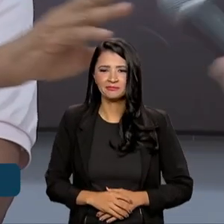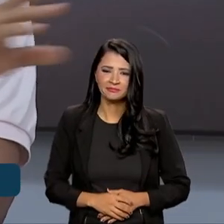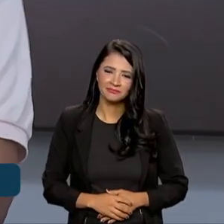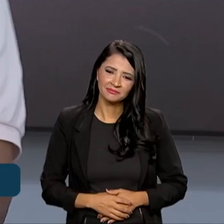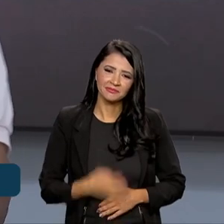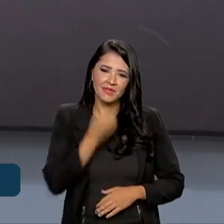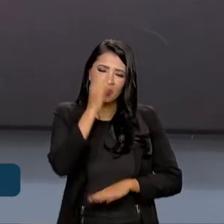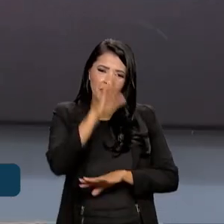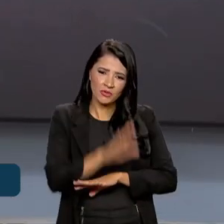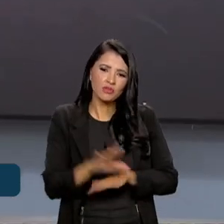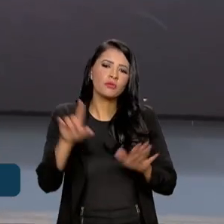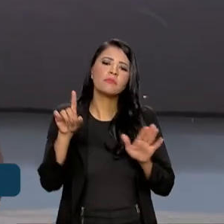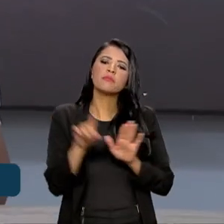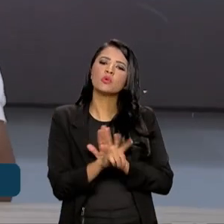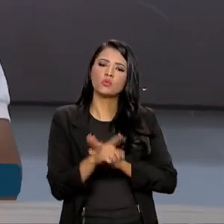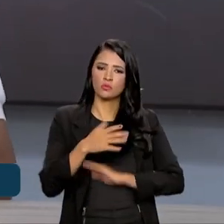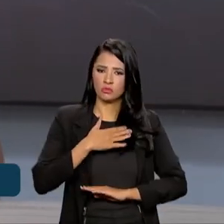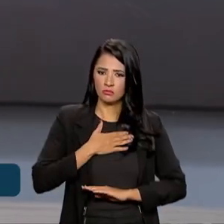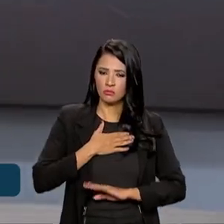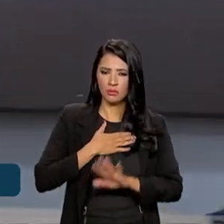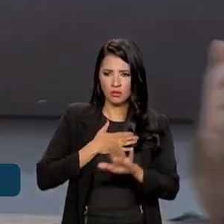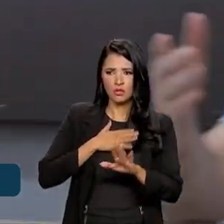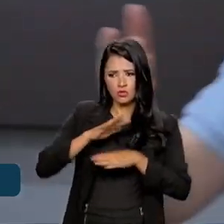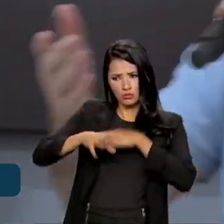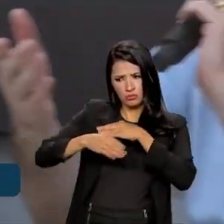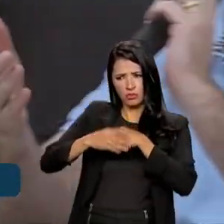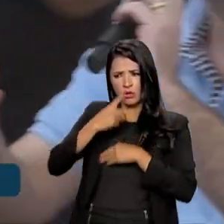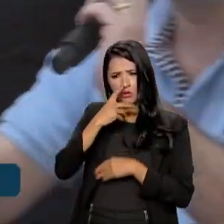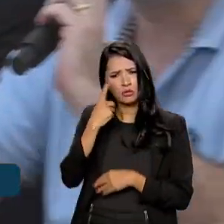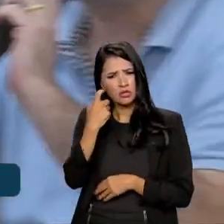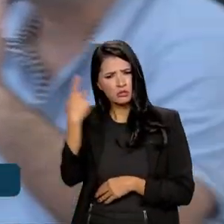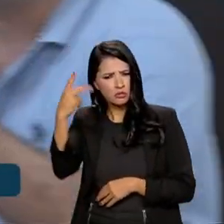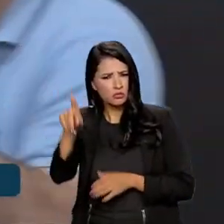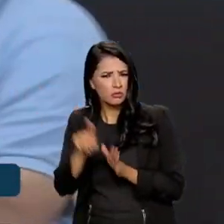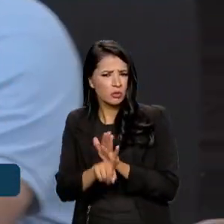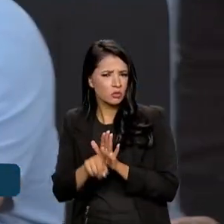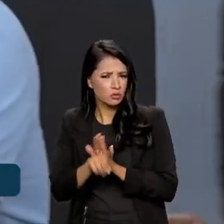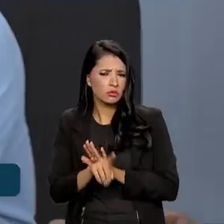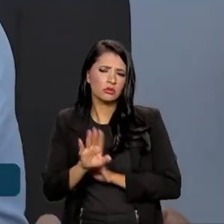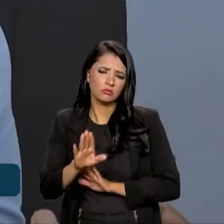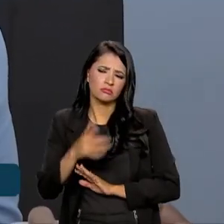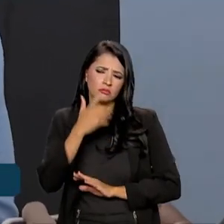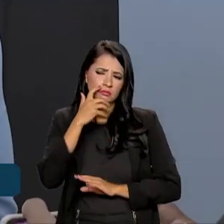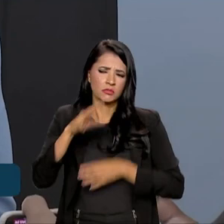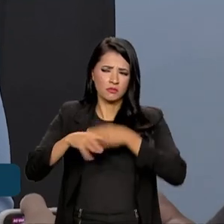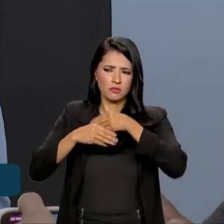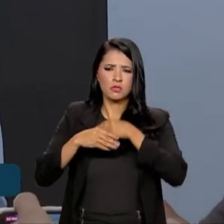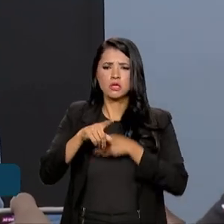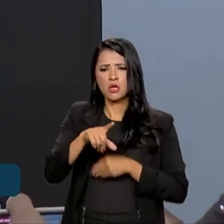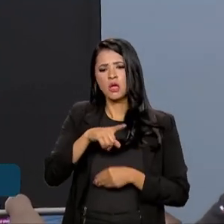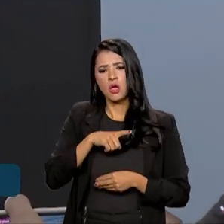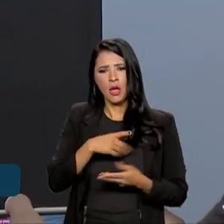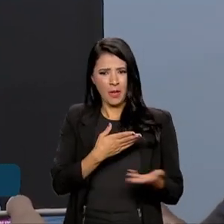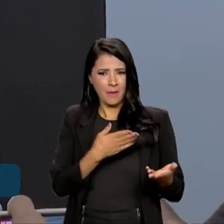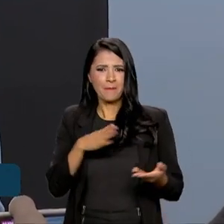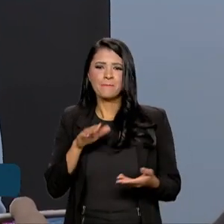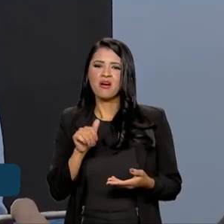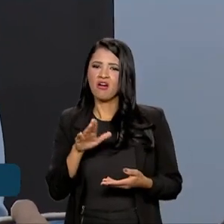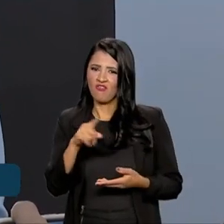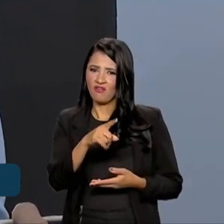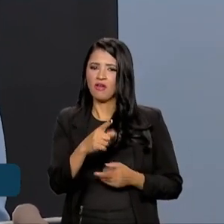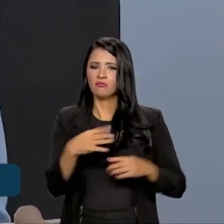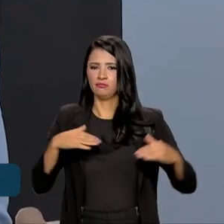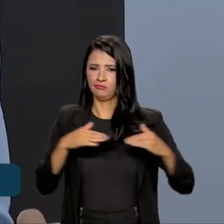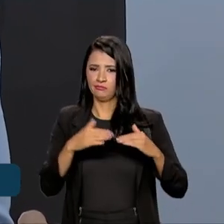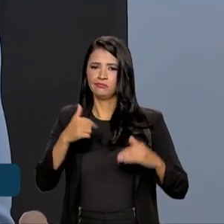Boa tarde, a minha pergunta é... Só uma observação, achei interessante a sua pergunta, e o Barral vai concordar comigo.